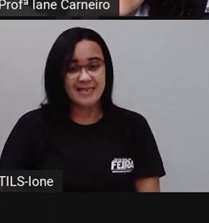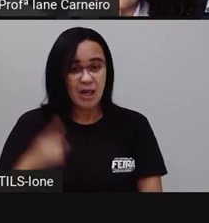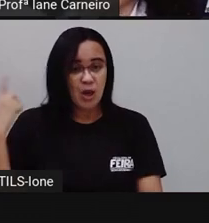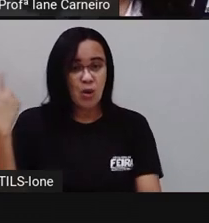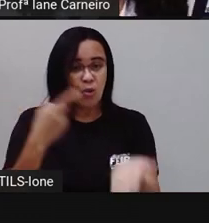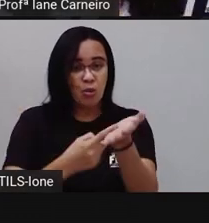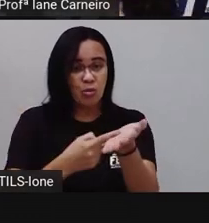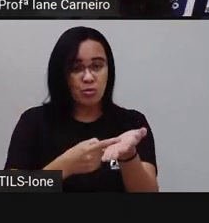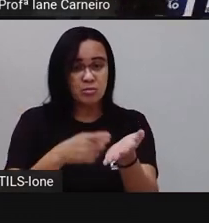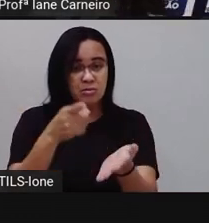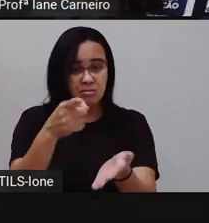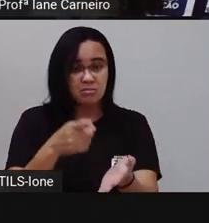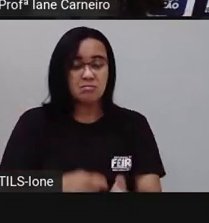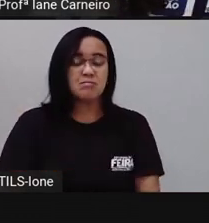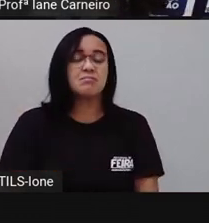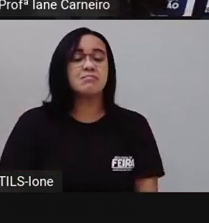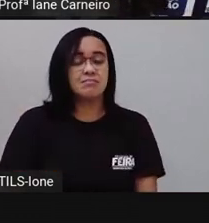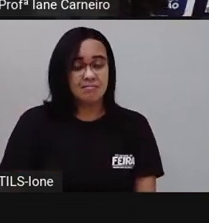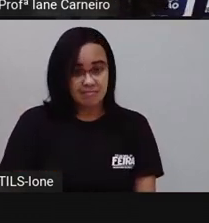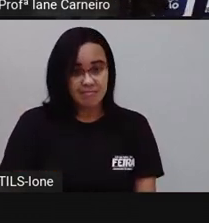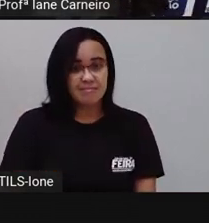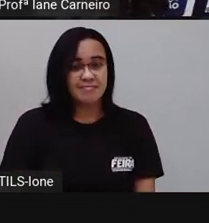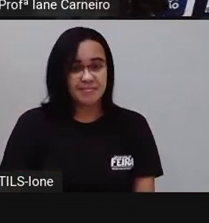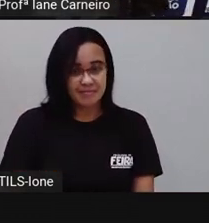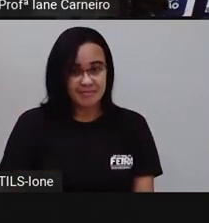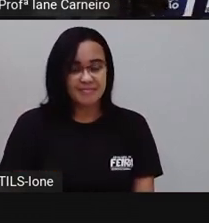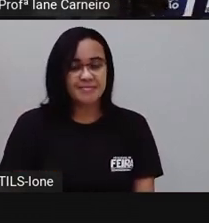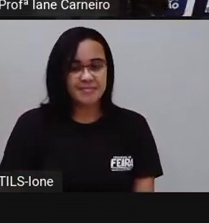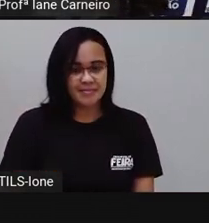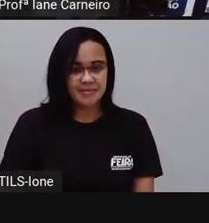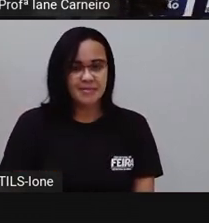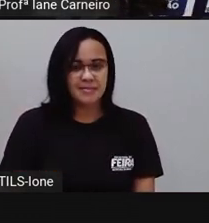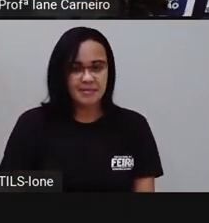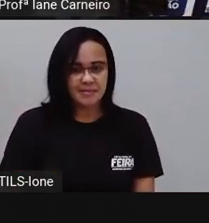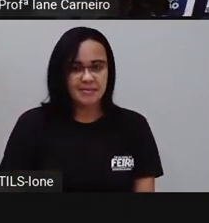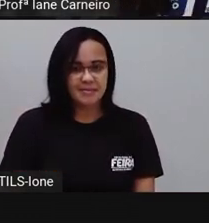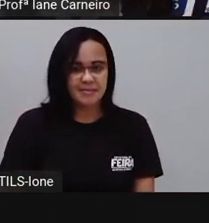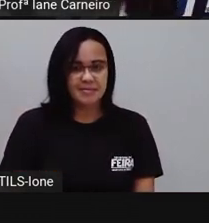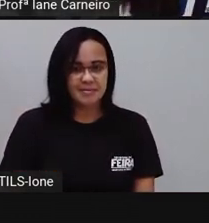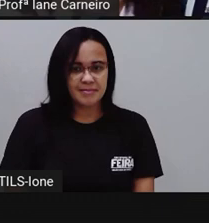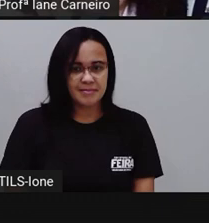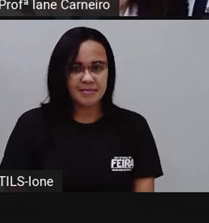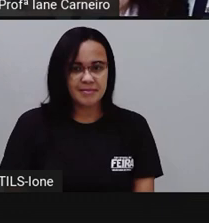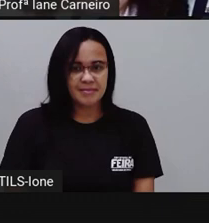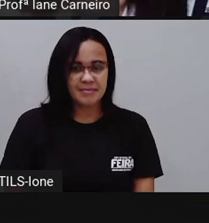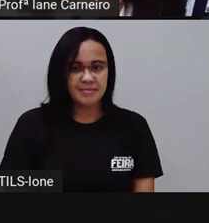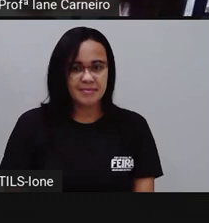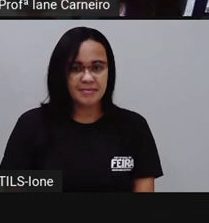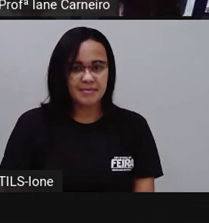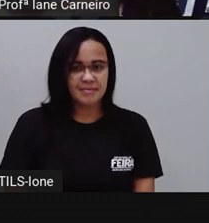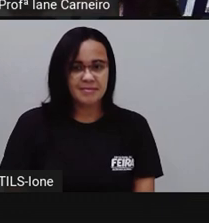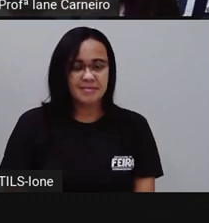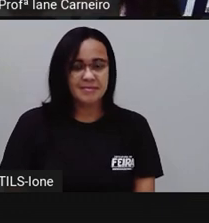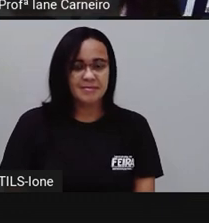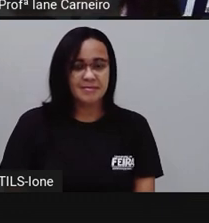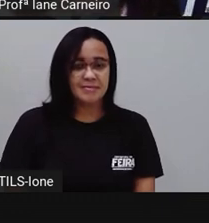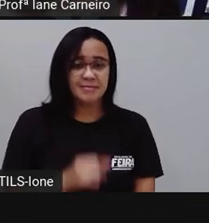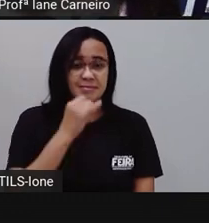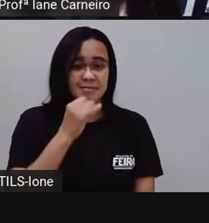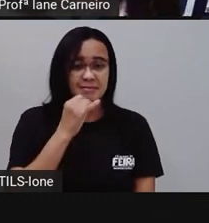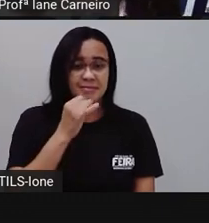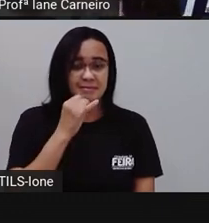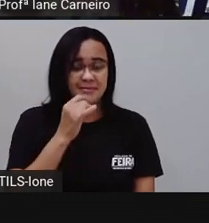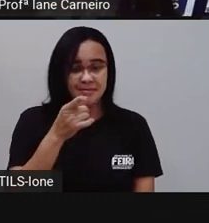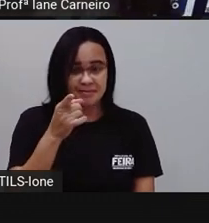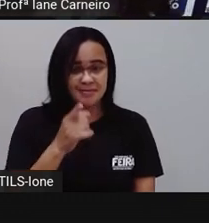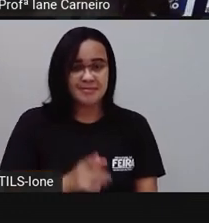combinada. Tá joia? Deixa eu ver aqui mais um. Pronto. Só mais um para a gente caminhar para o fim, ó.